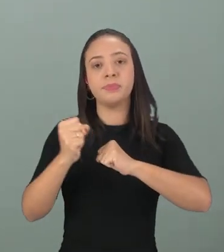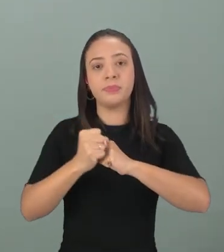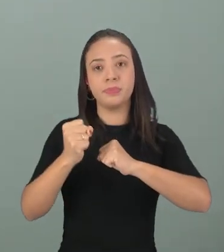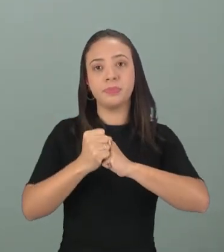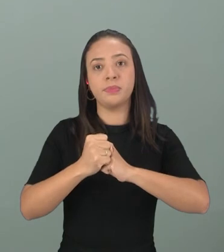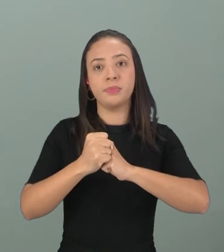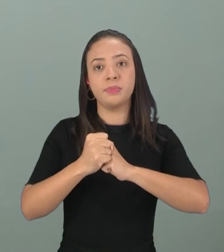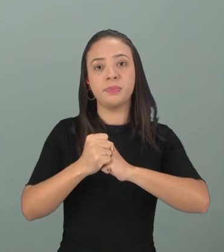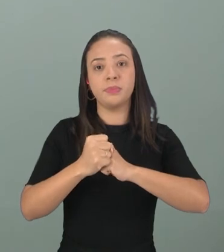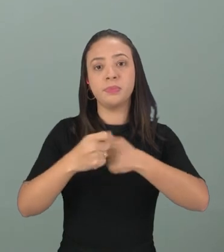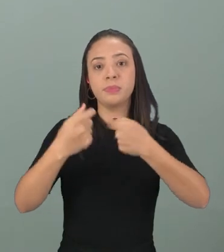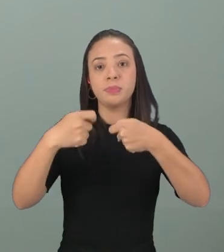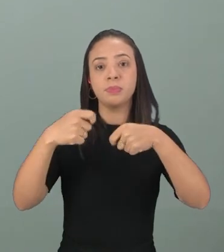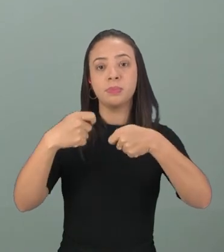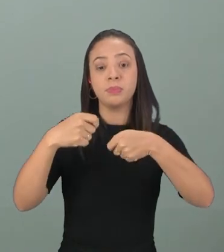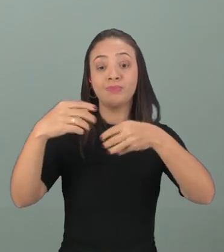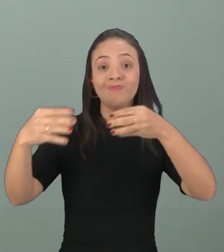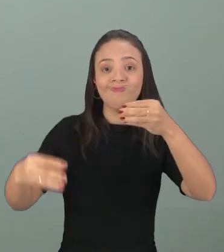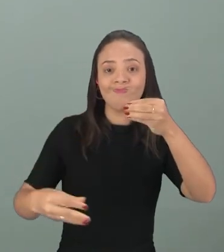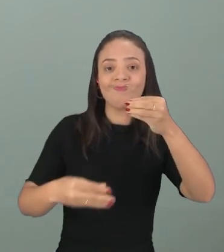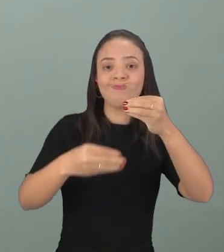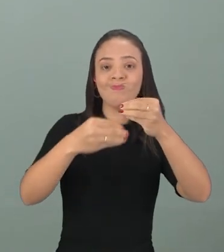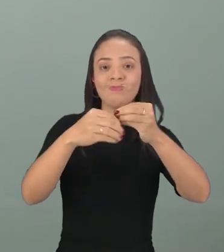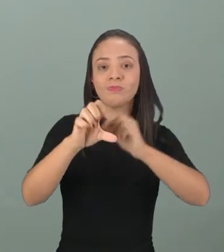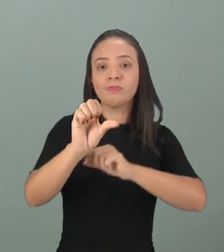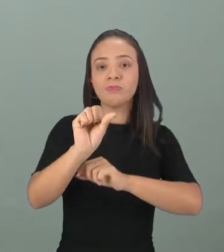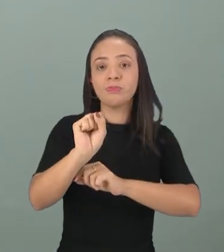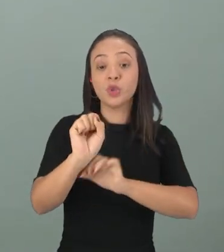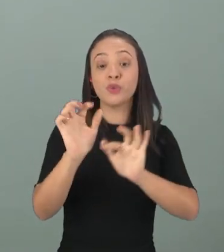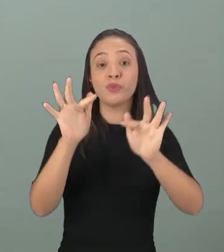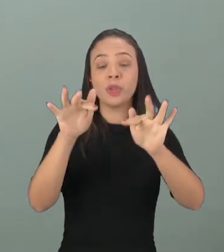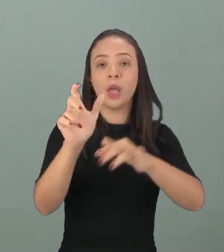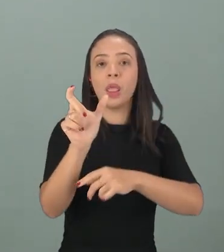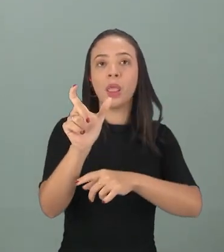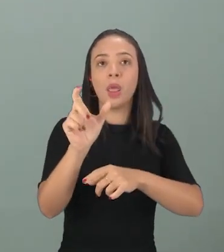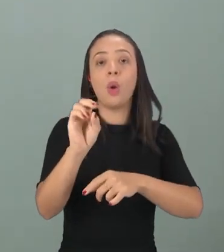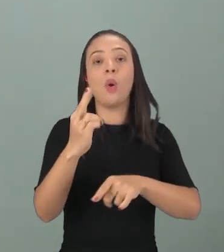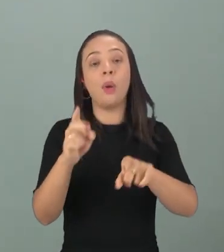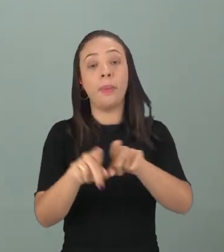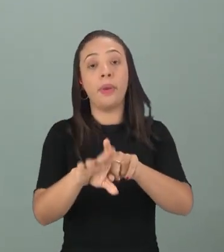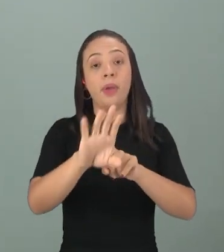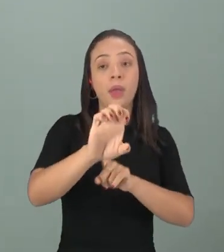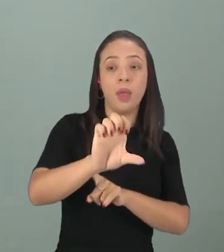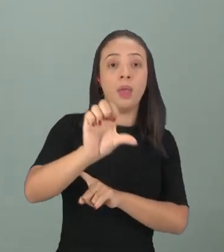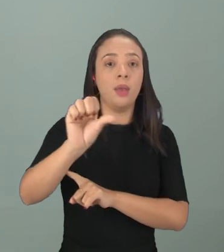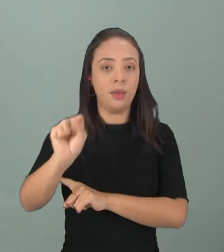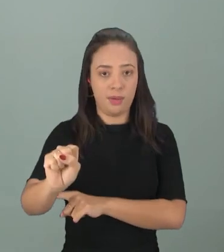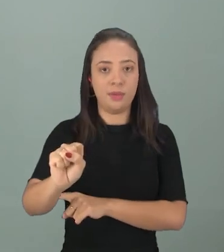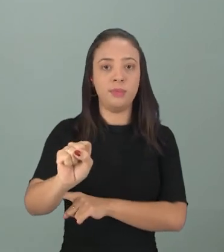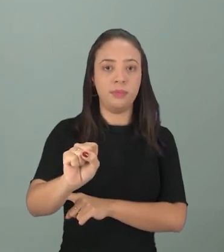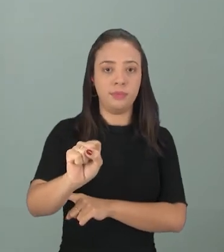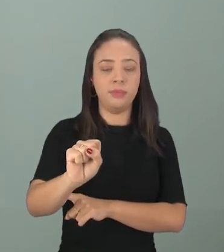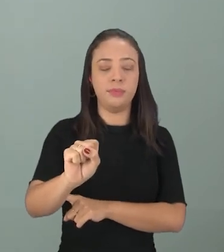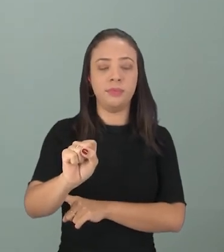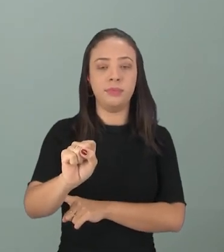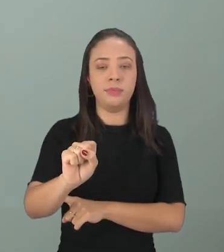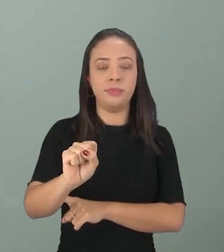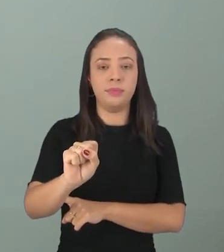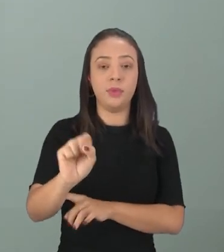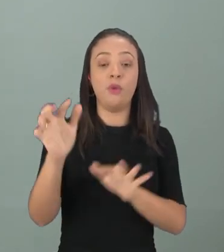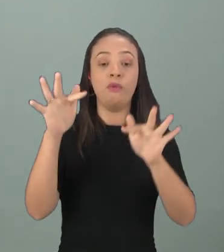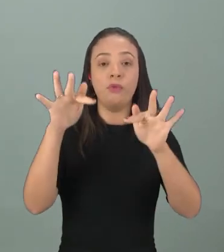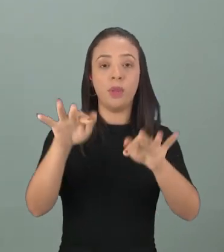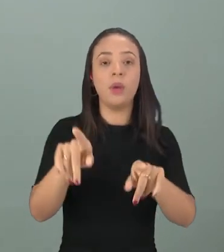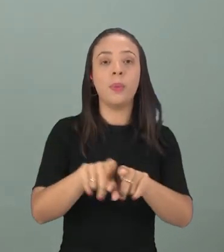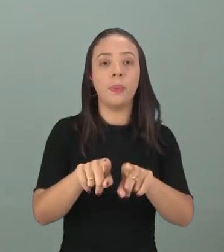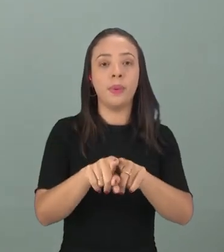tá? Eu tenho que acrescentar o S no final das palavras, ou o E e o S, como a gente falou aqui. O E, né? No